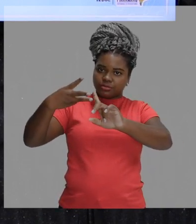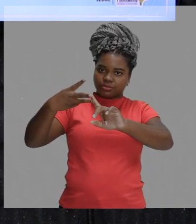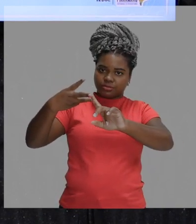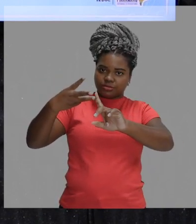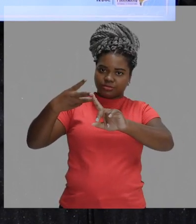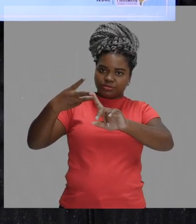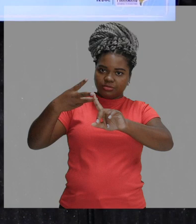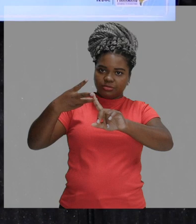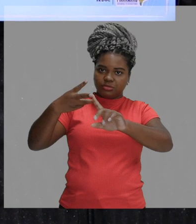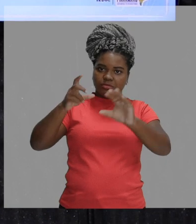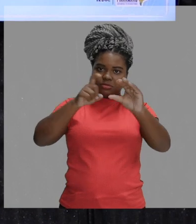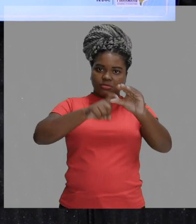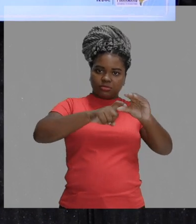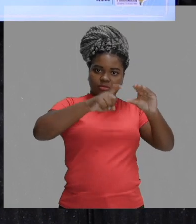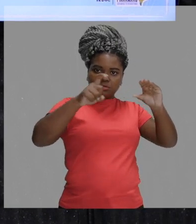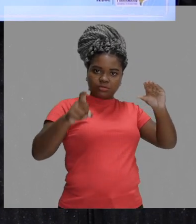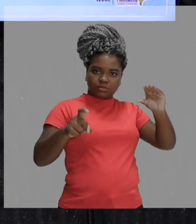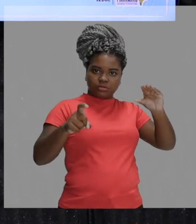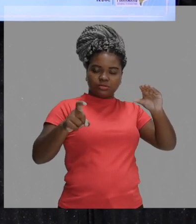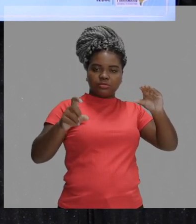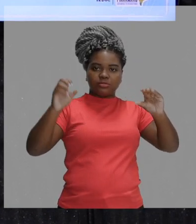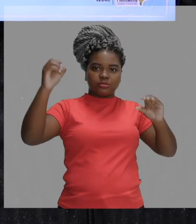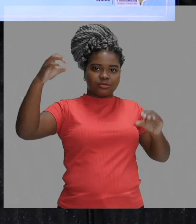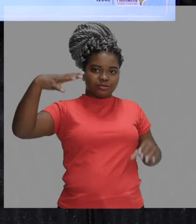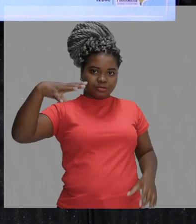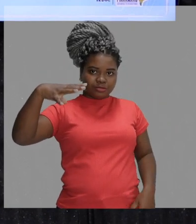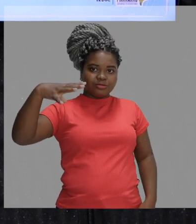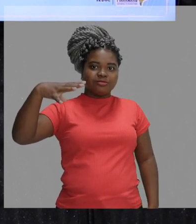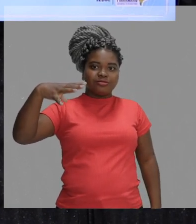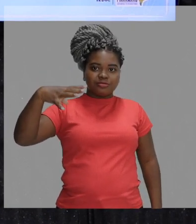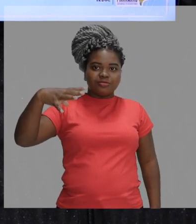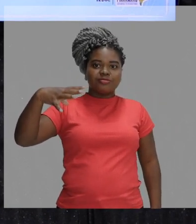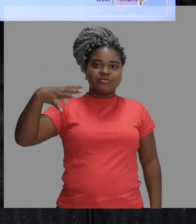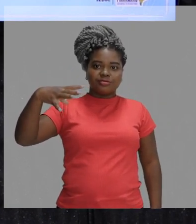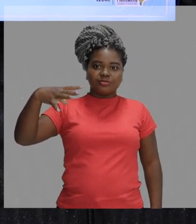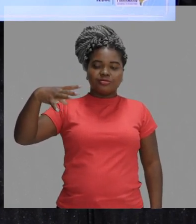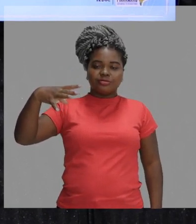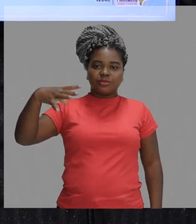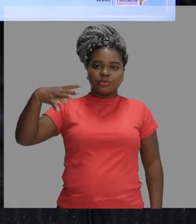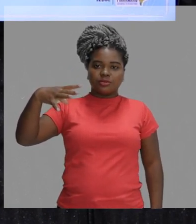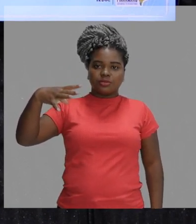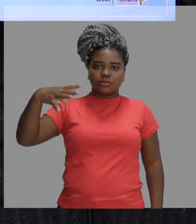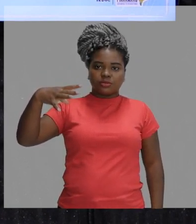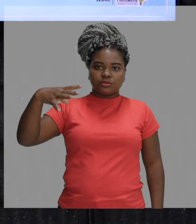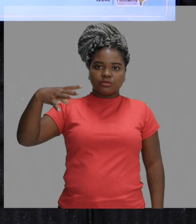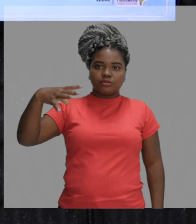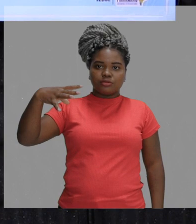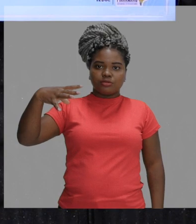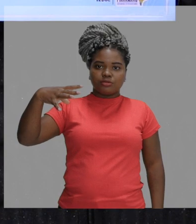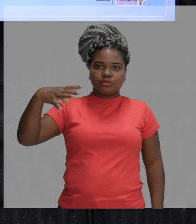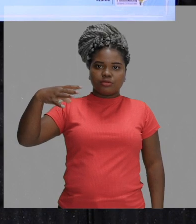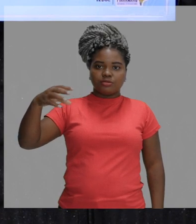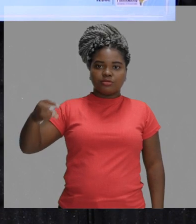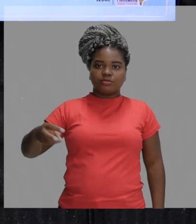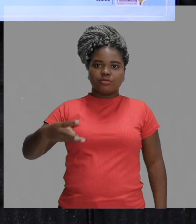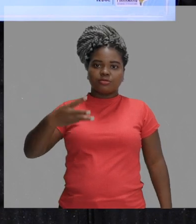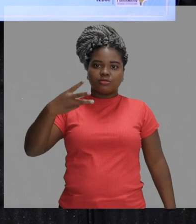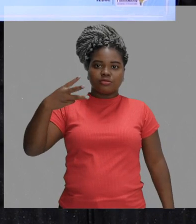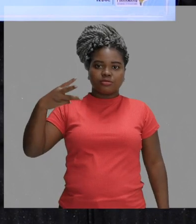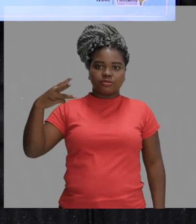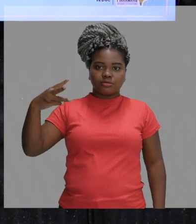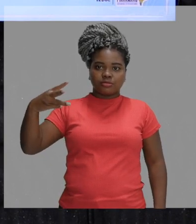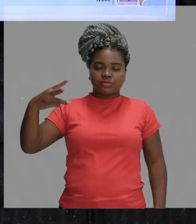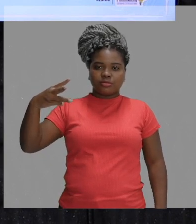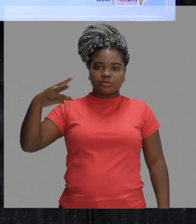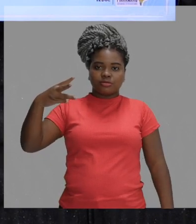O princípio da independência dos raios de luz, então, mesmo um ou mais raios se cruzando, eles não